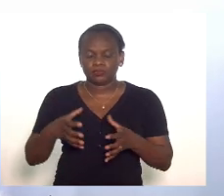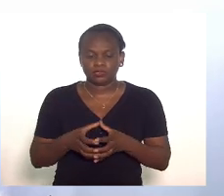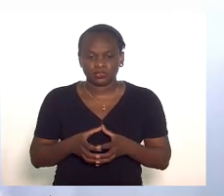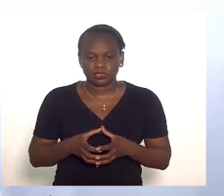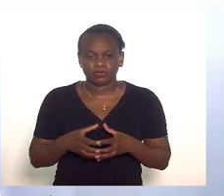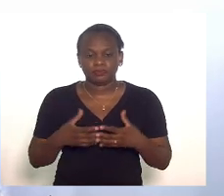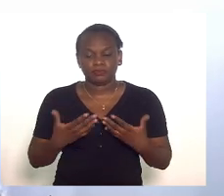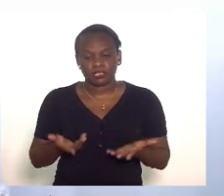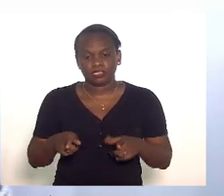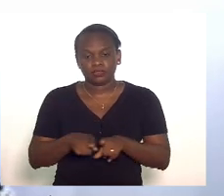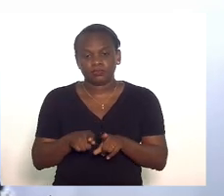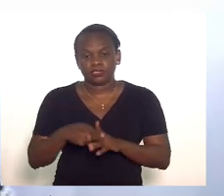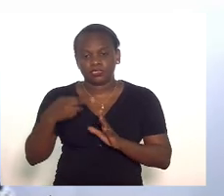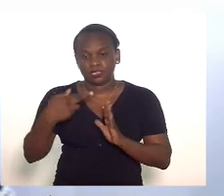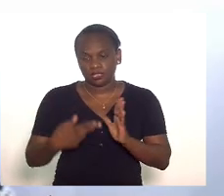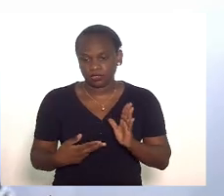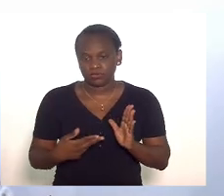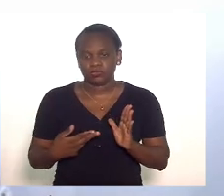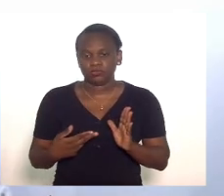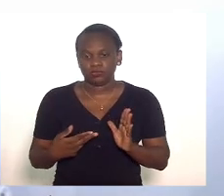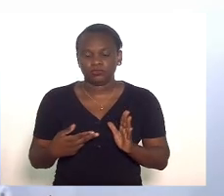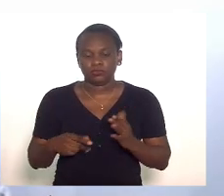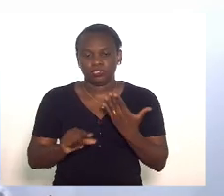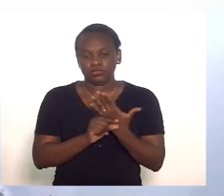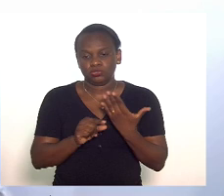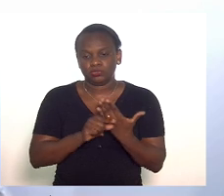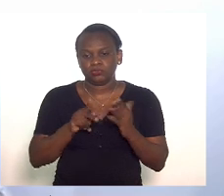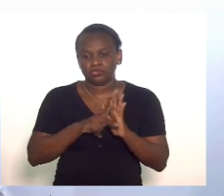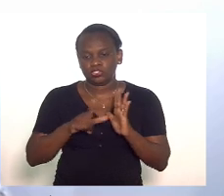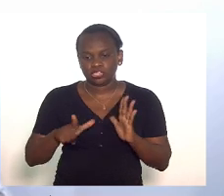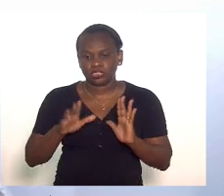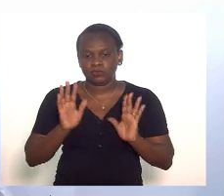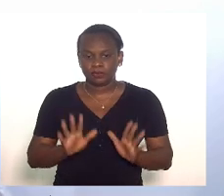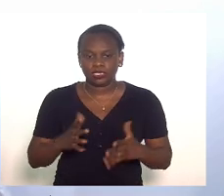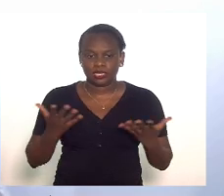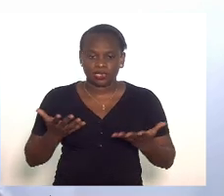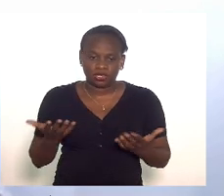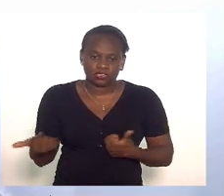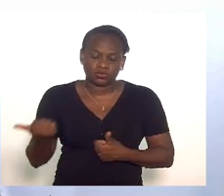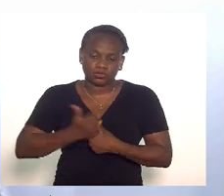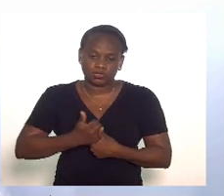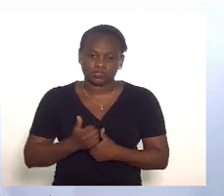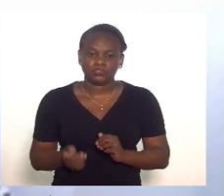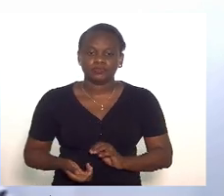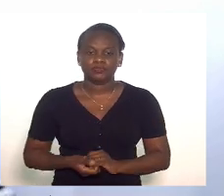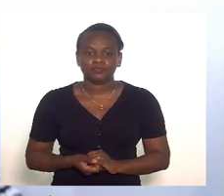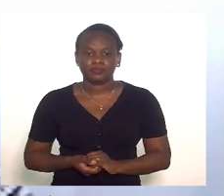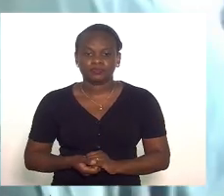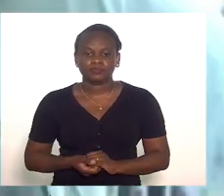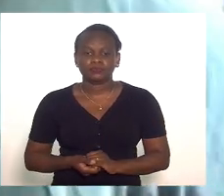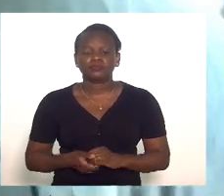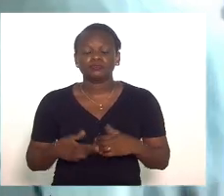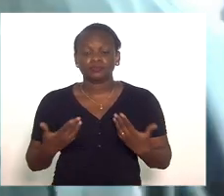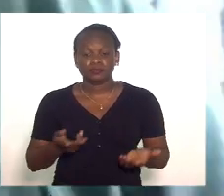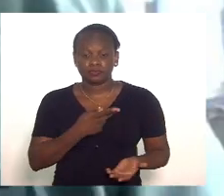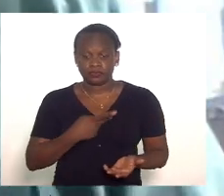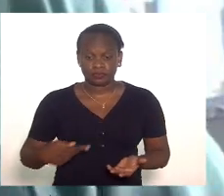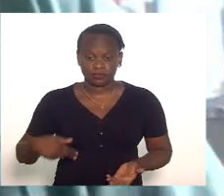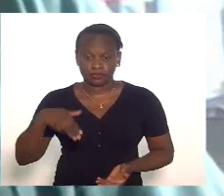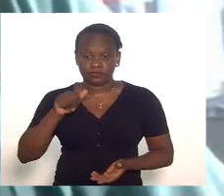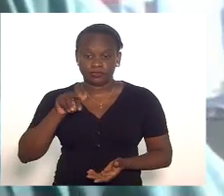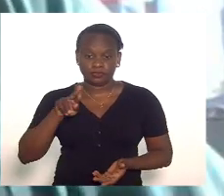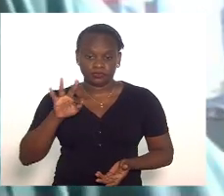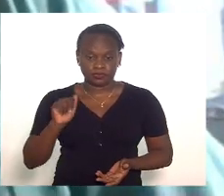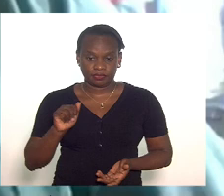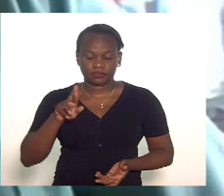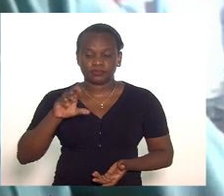relator do autor do projeto mas estamos diante de um substitutivo. Presidente Marta Rocha